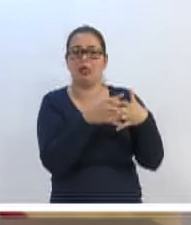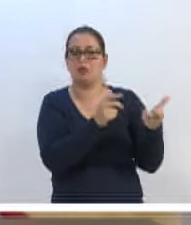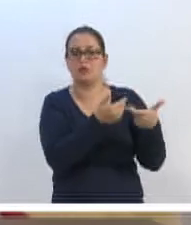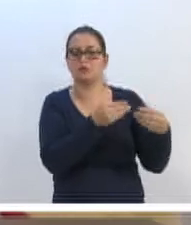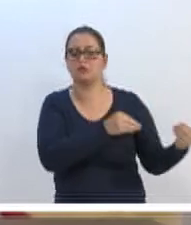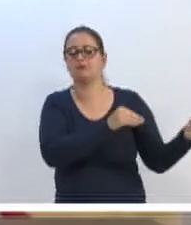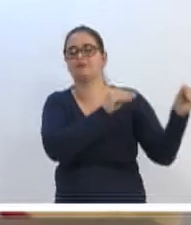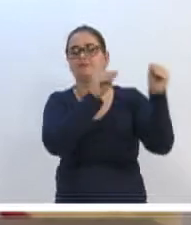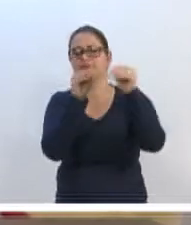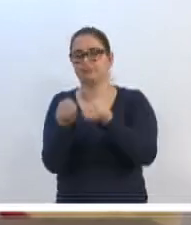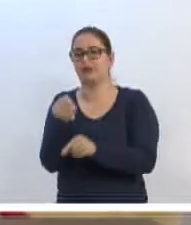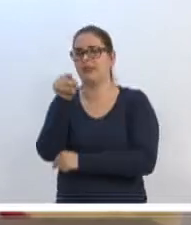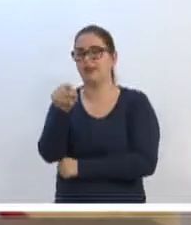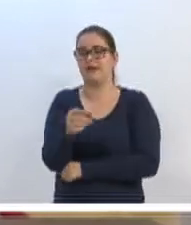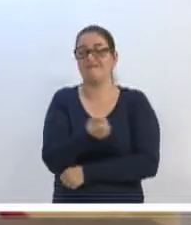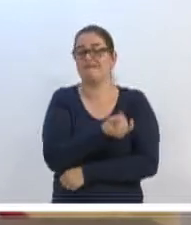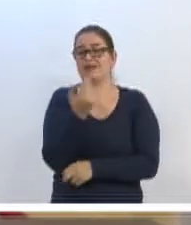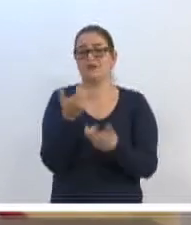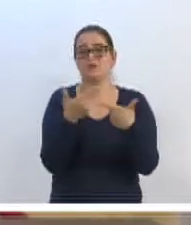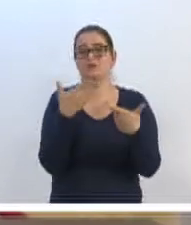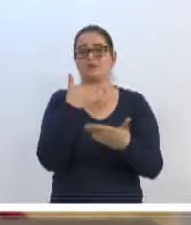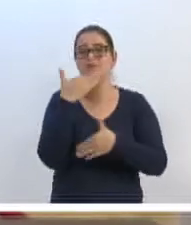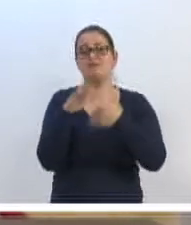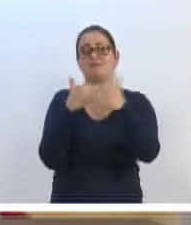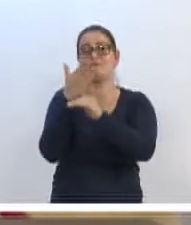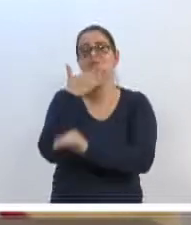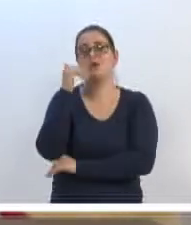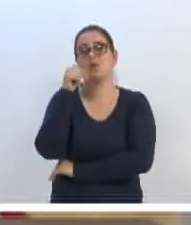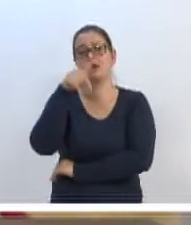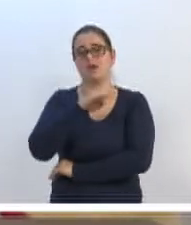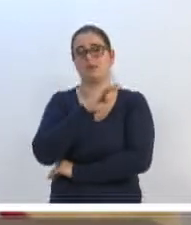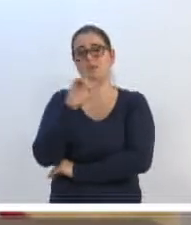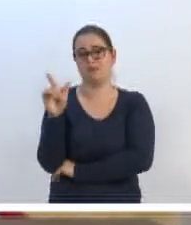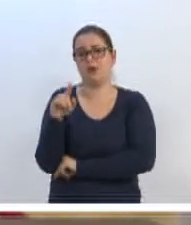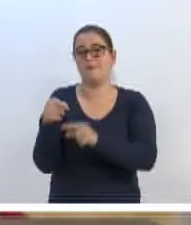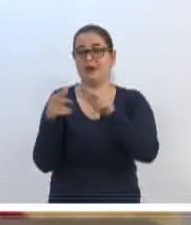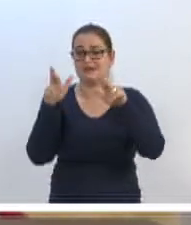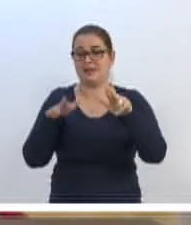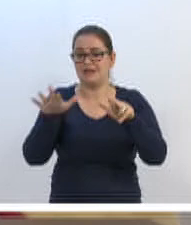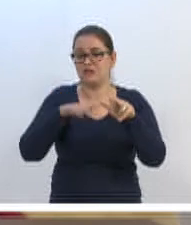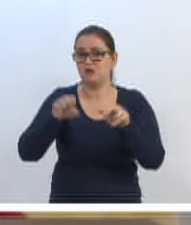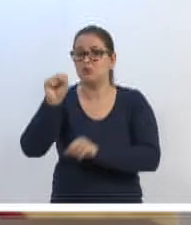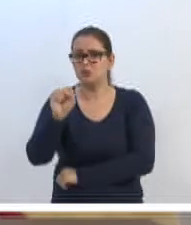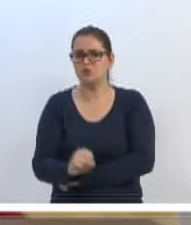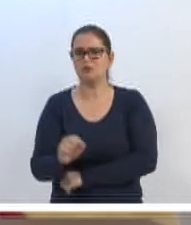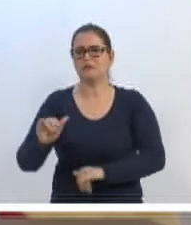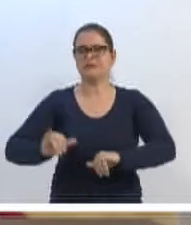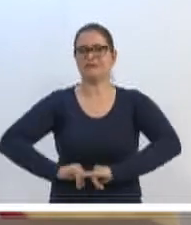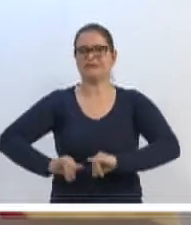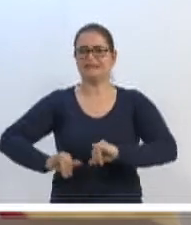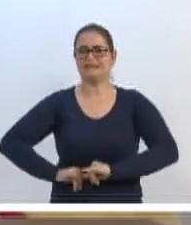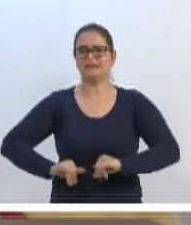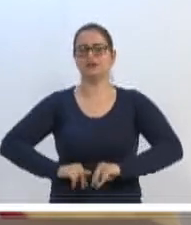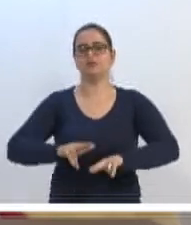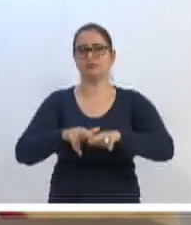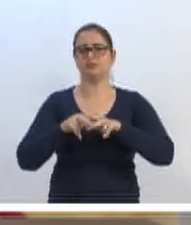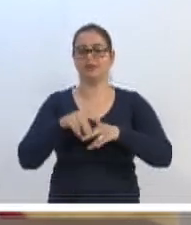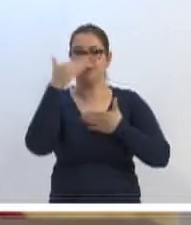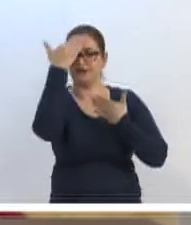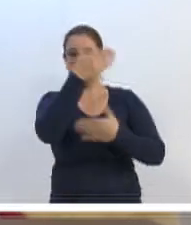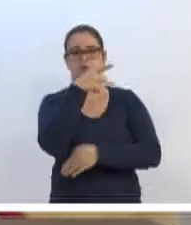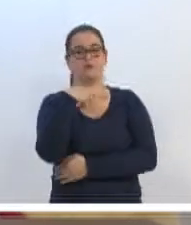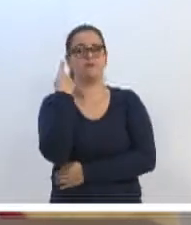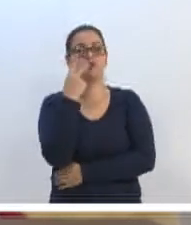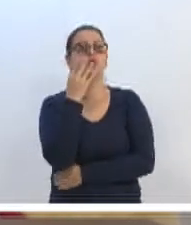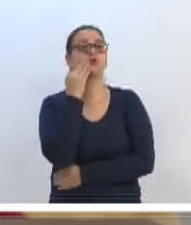Então, de verdade, muita coisa a gente precisa melhorar no município de Blumenau e eu tenho certeza que a região sul sofre e sofre muito com isso. Agradeço ao vereador Gilson